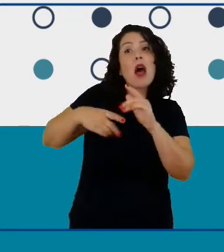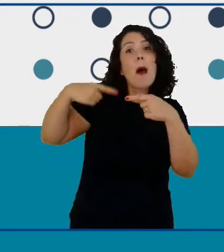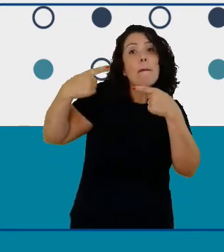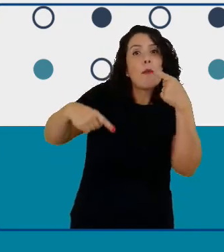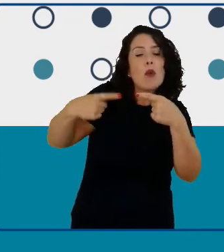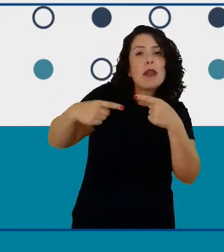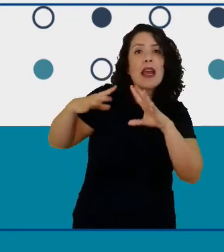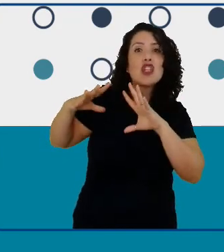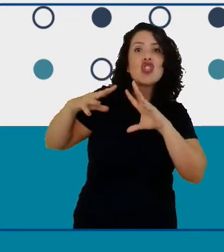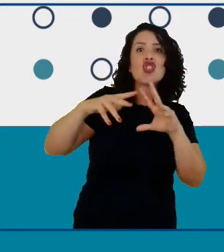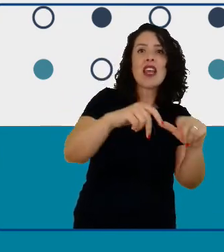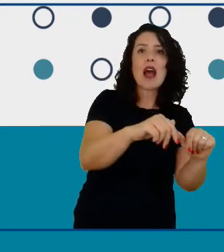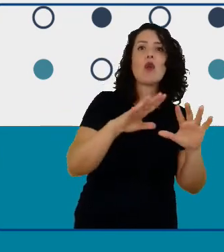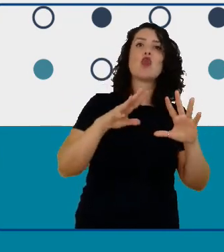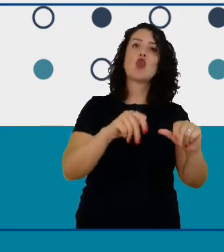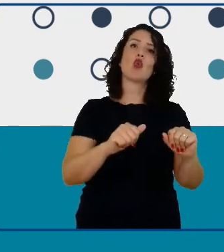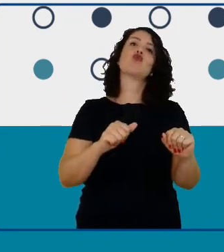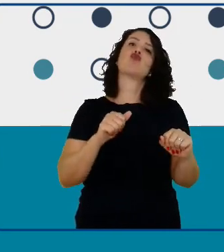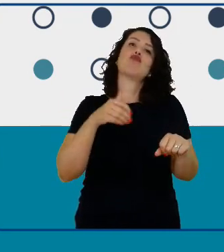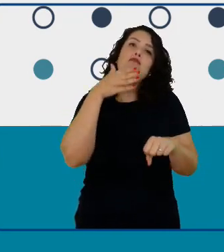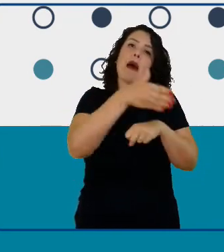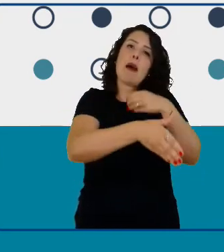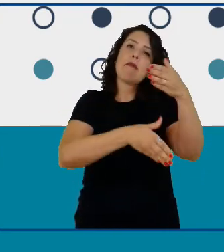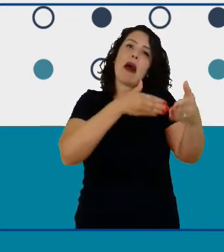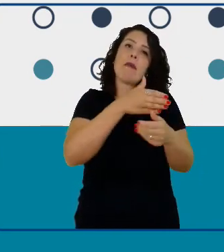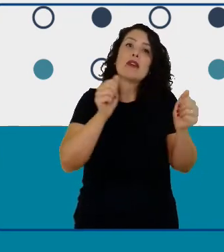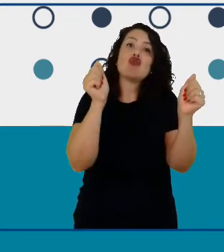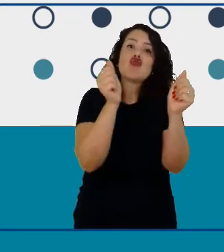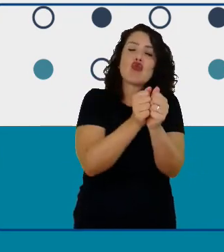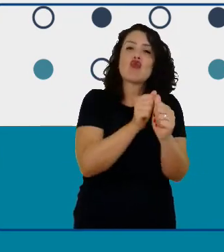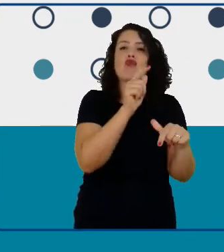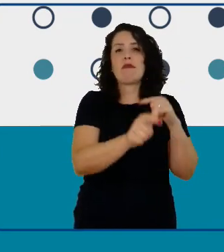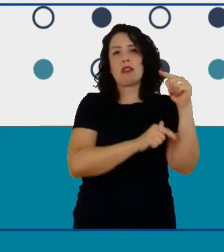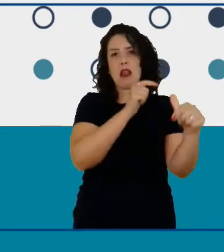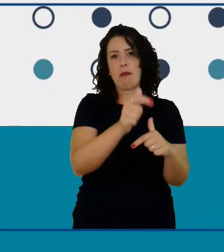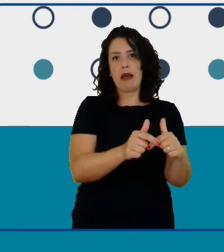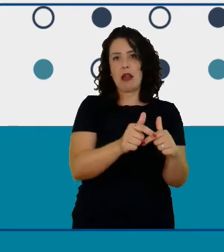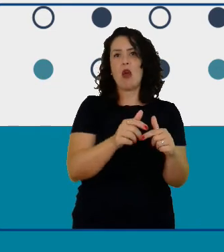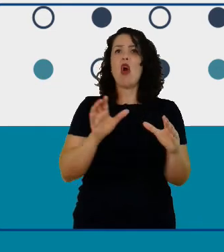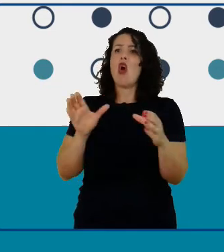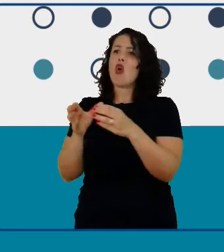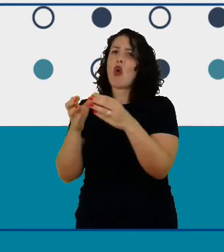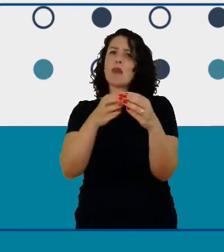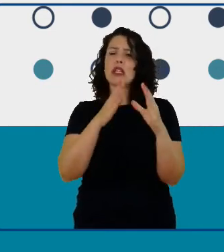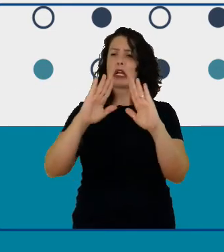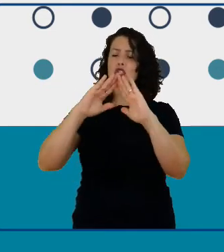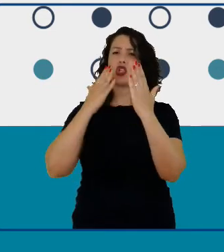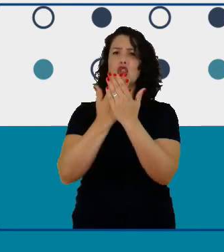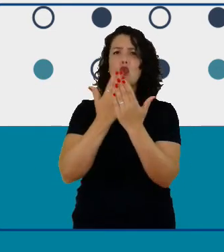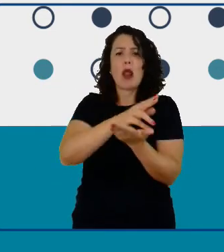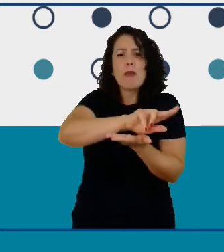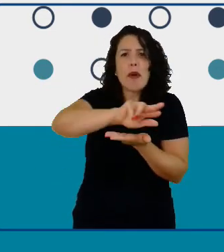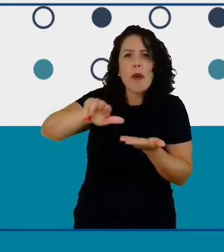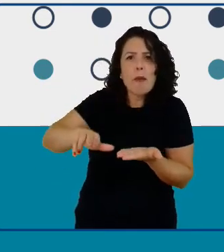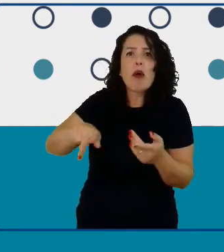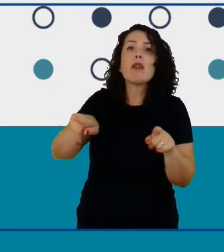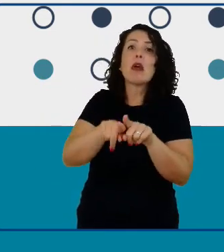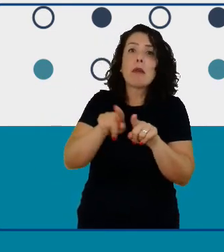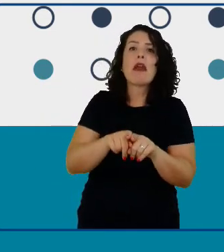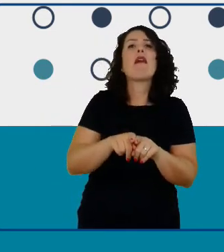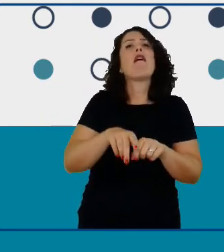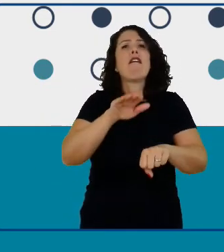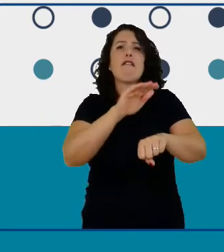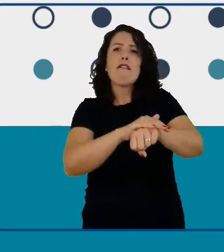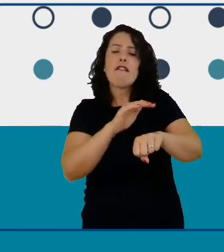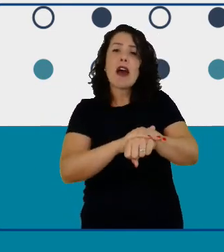a comunidade escolar de todas as outras escolas uma vez que se assume como política pública e assim